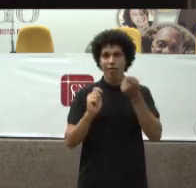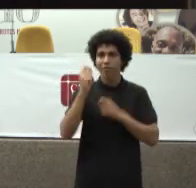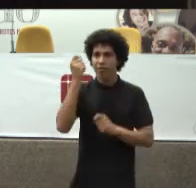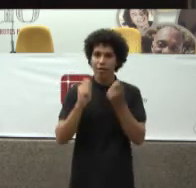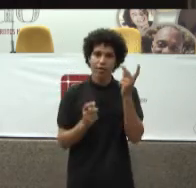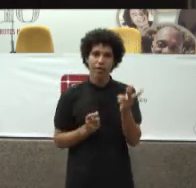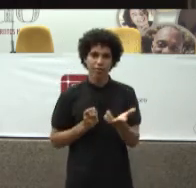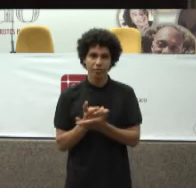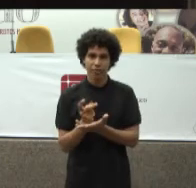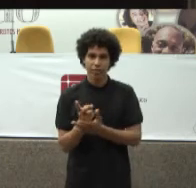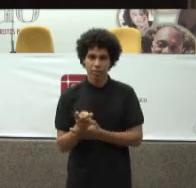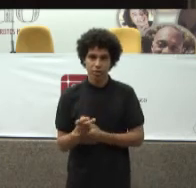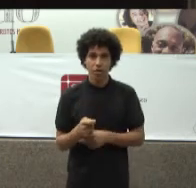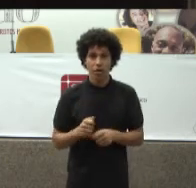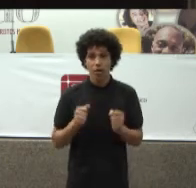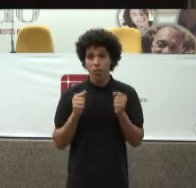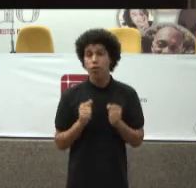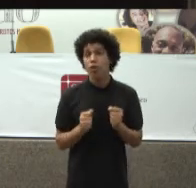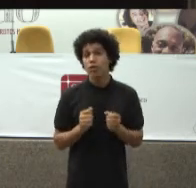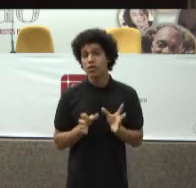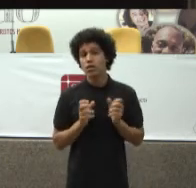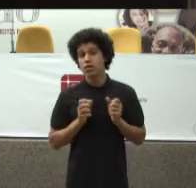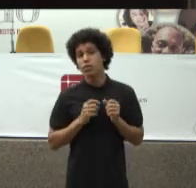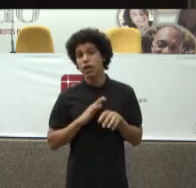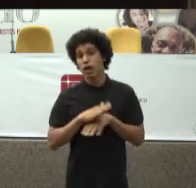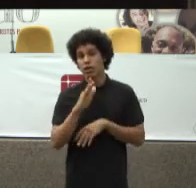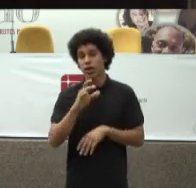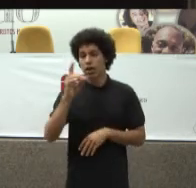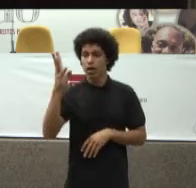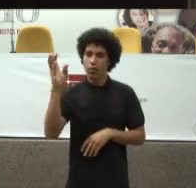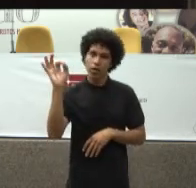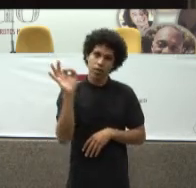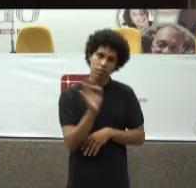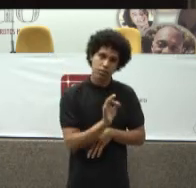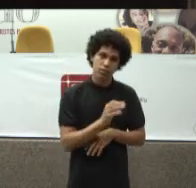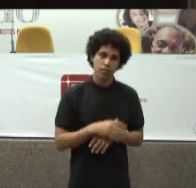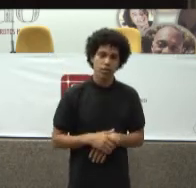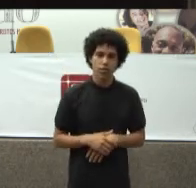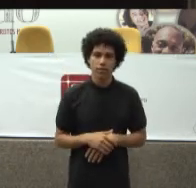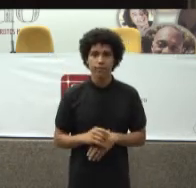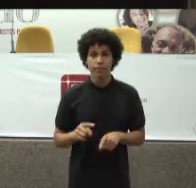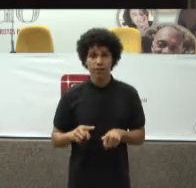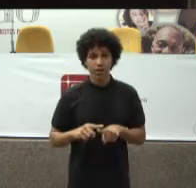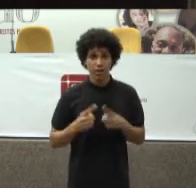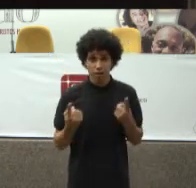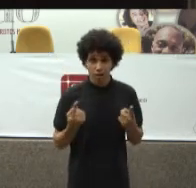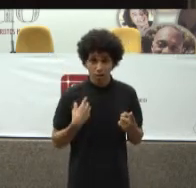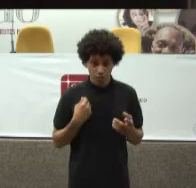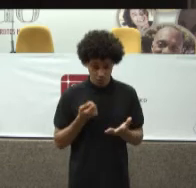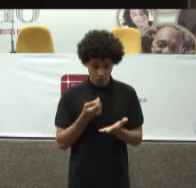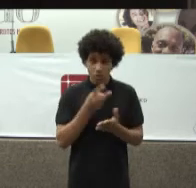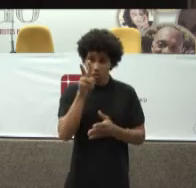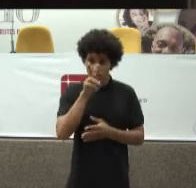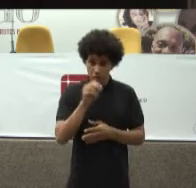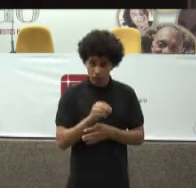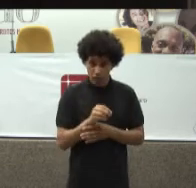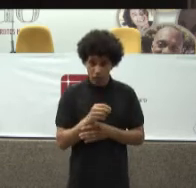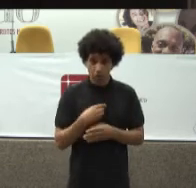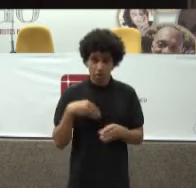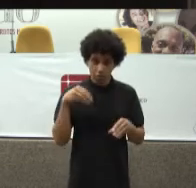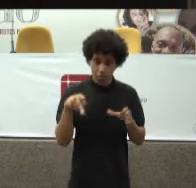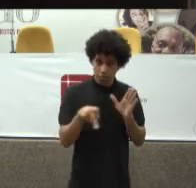% Não é? Então o preço Fabricante Fica em torno De 60% Do preço Máximo Ao